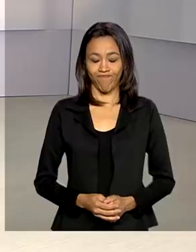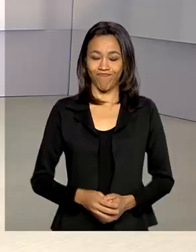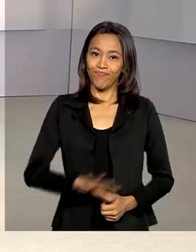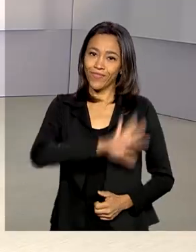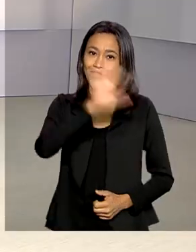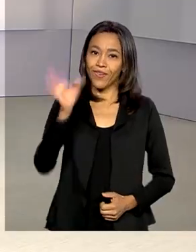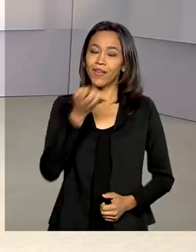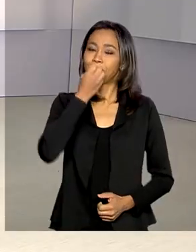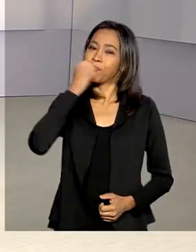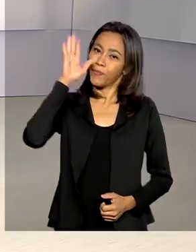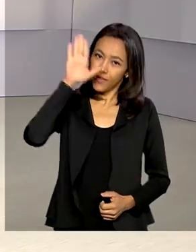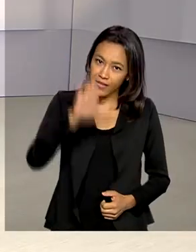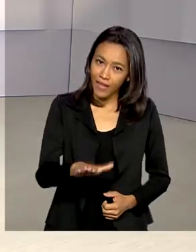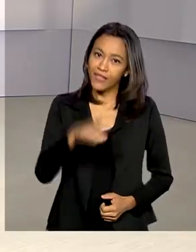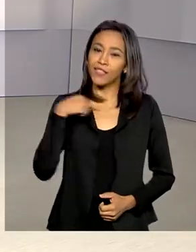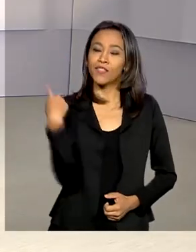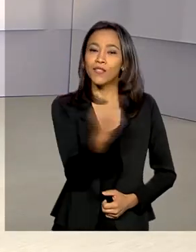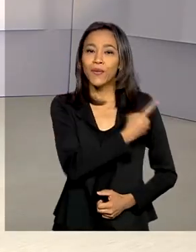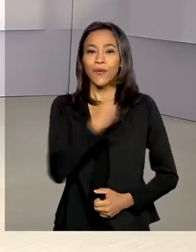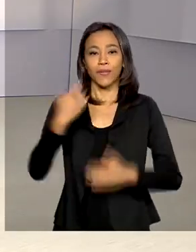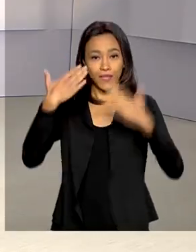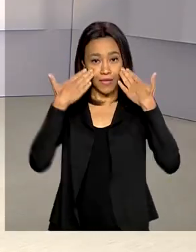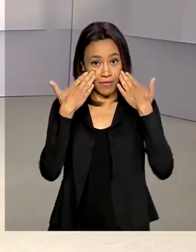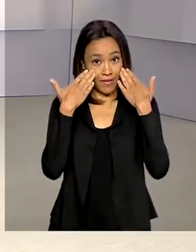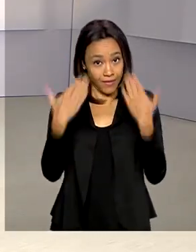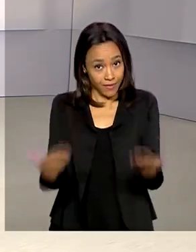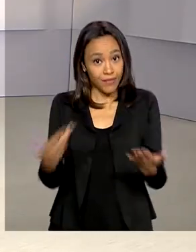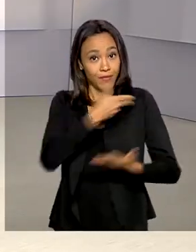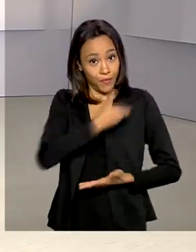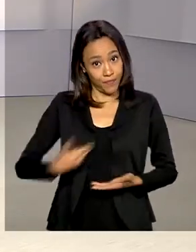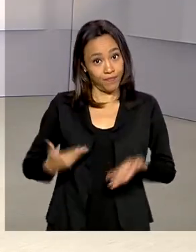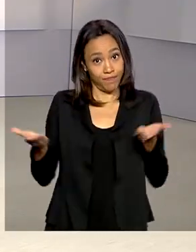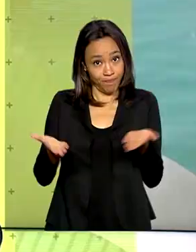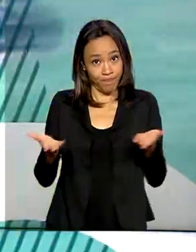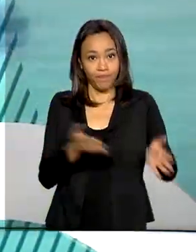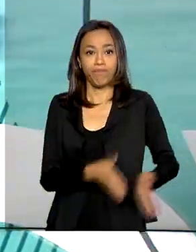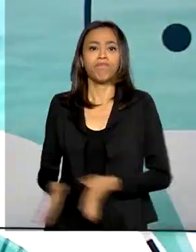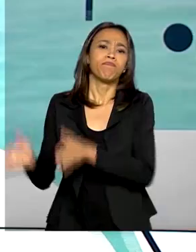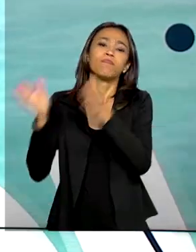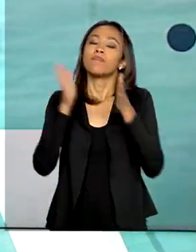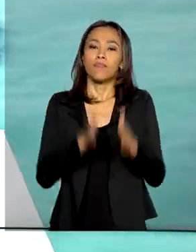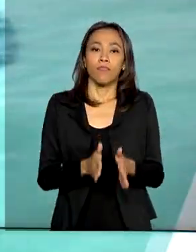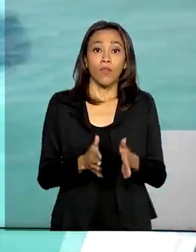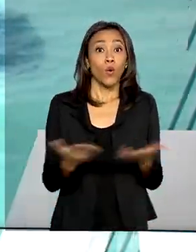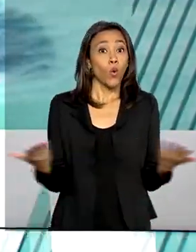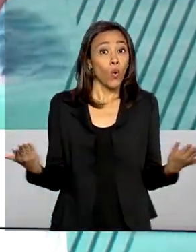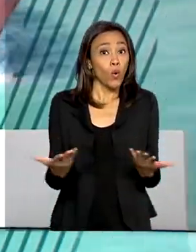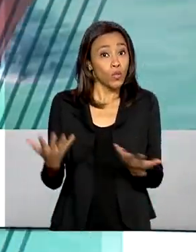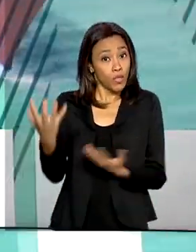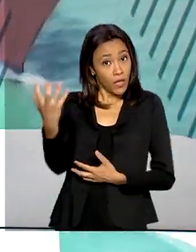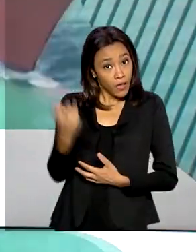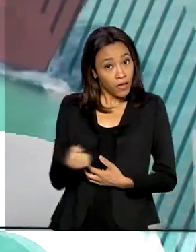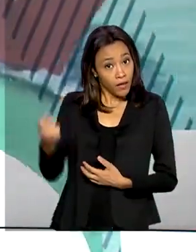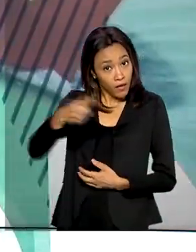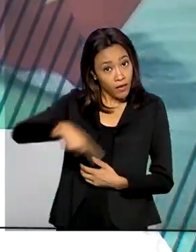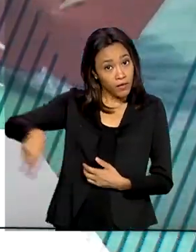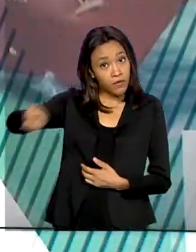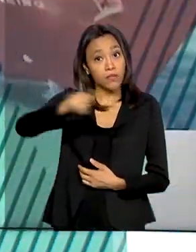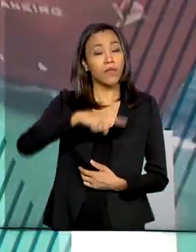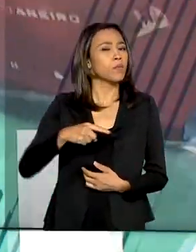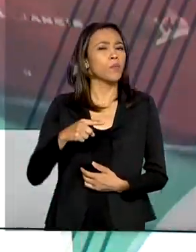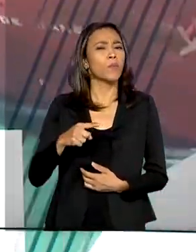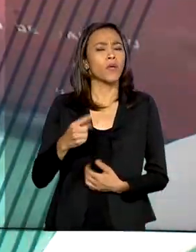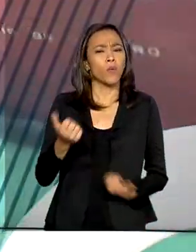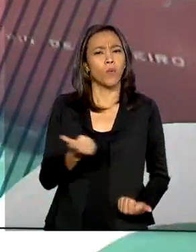Olá, boa tarde. Estamos de volta com mais uma edição do Governo Agora. Recebem hoje o auxílio emergencial de R$